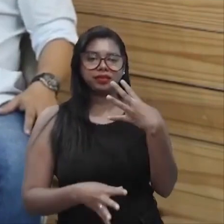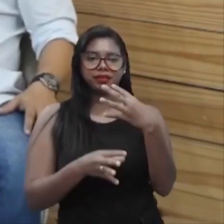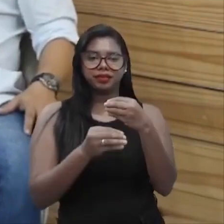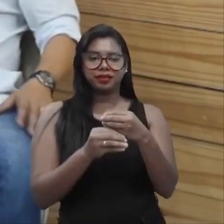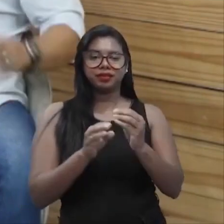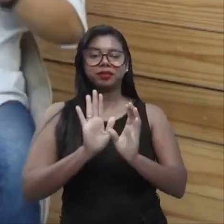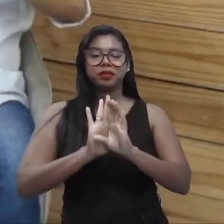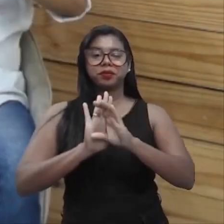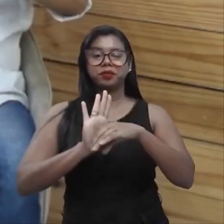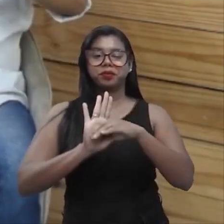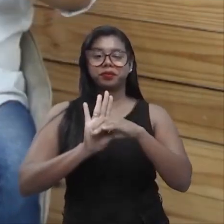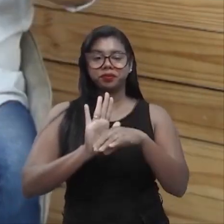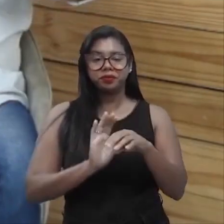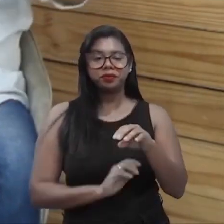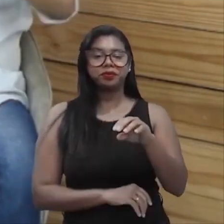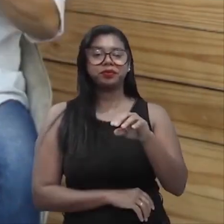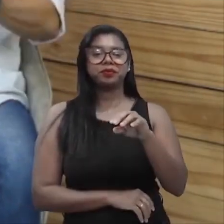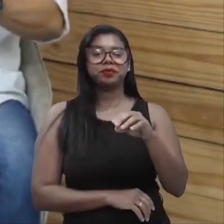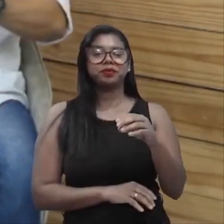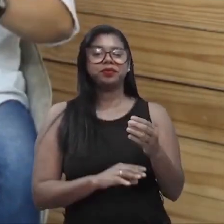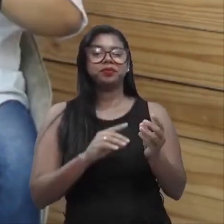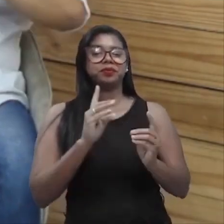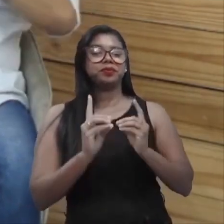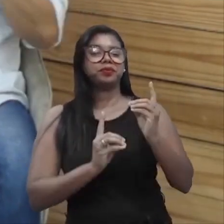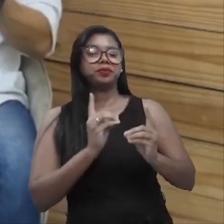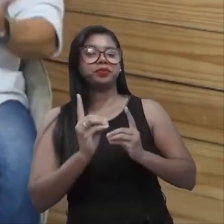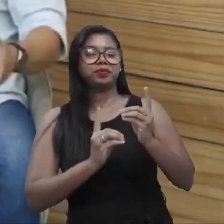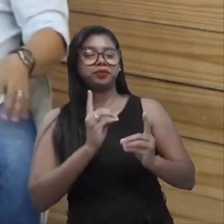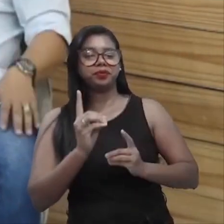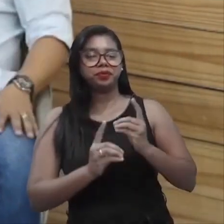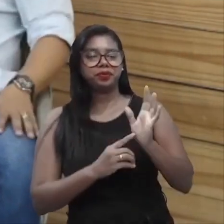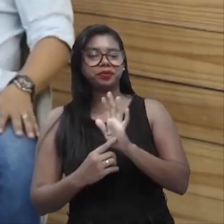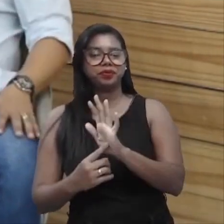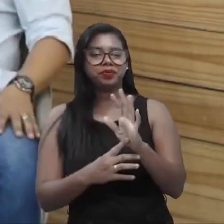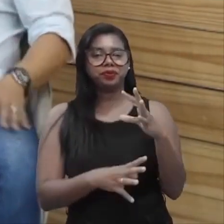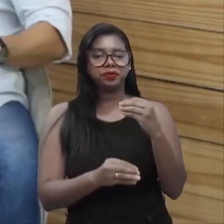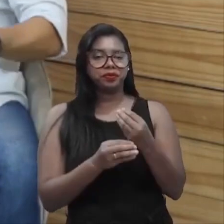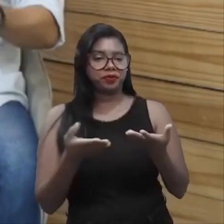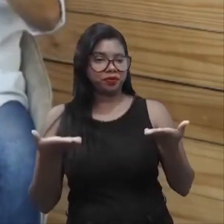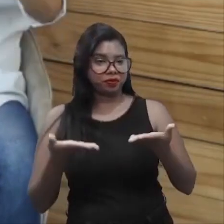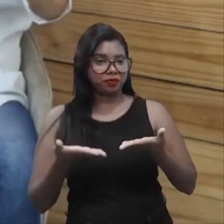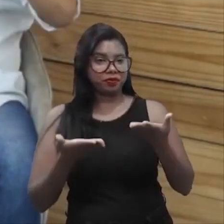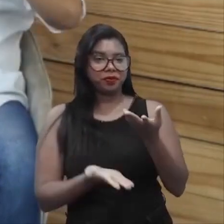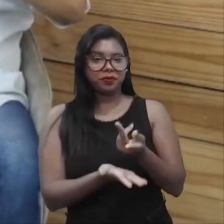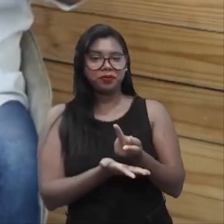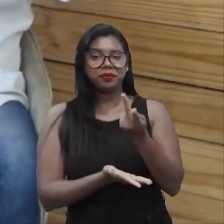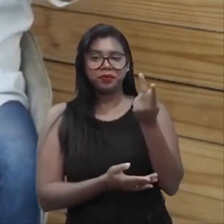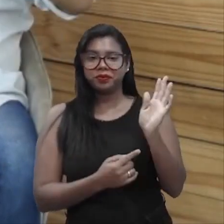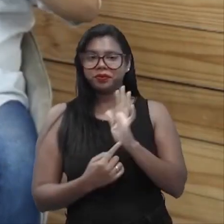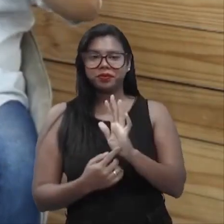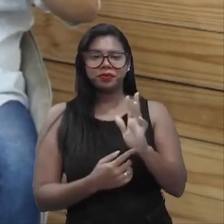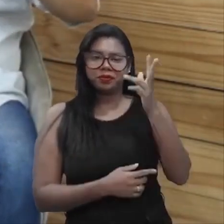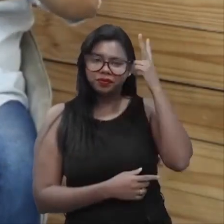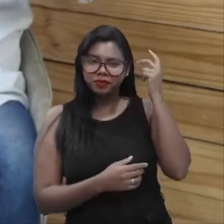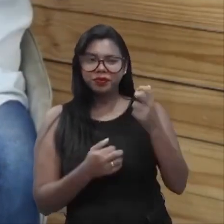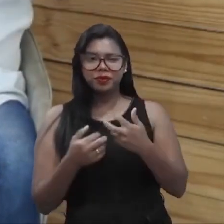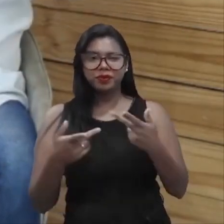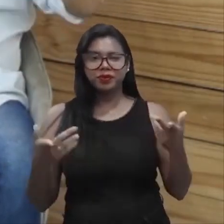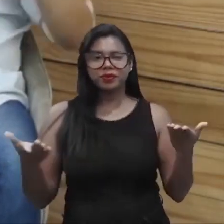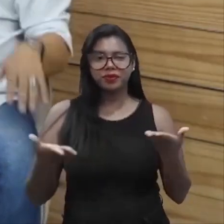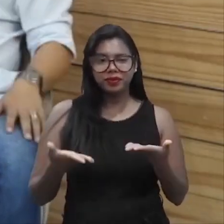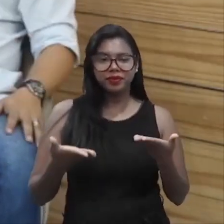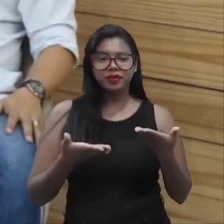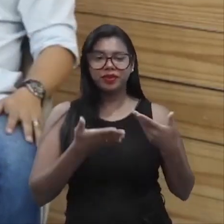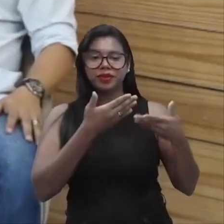conceito, que é dinâmico, definir qualidade hoje, obviamente não seria a mesma coisa que definir a